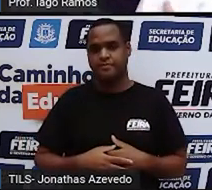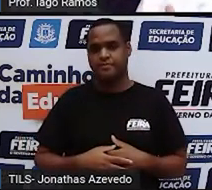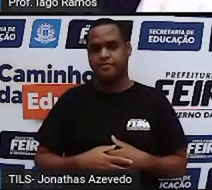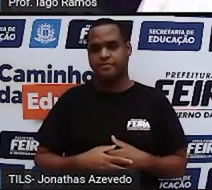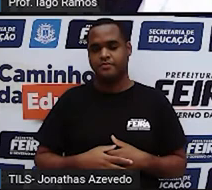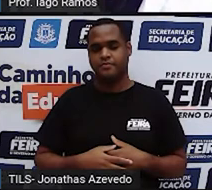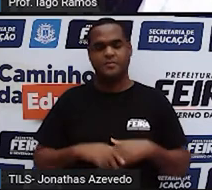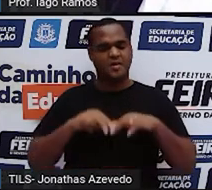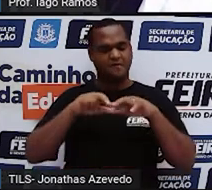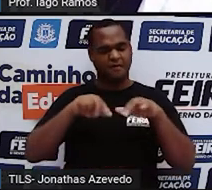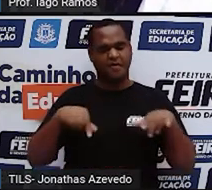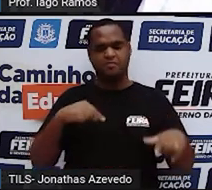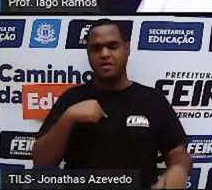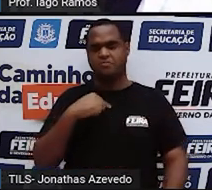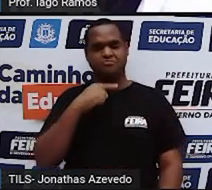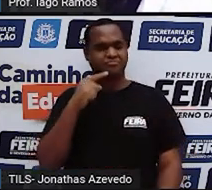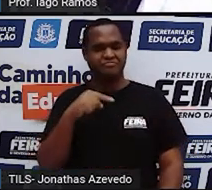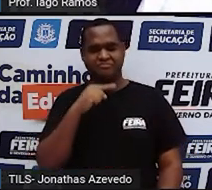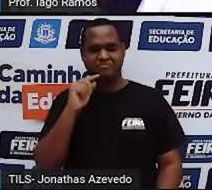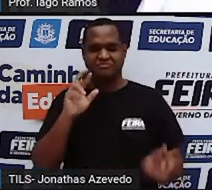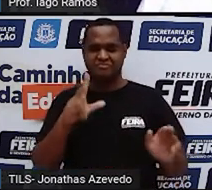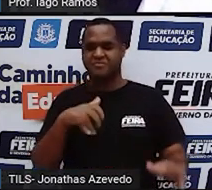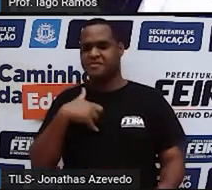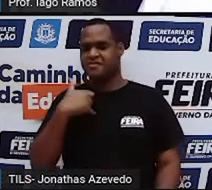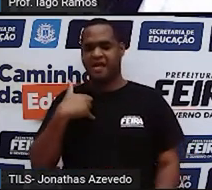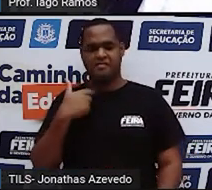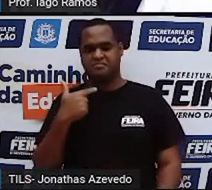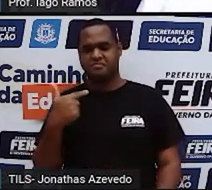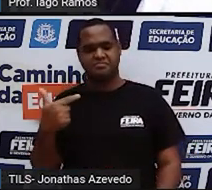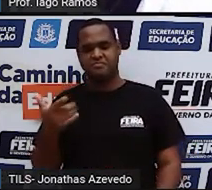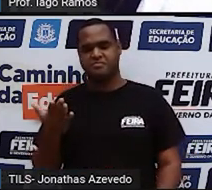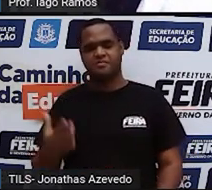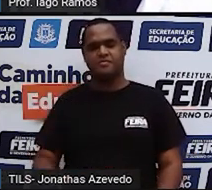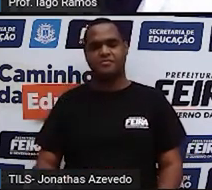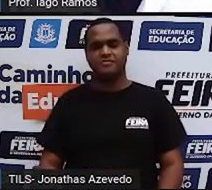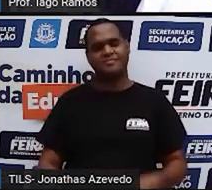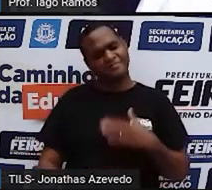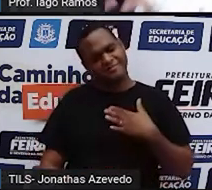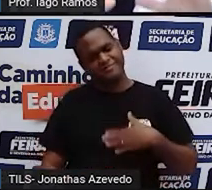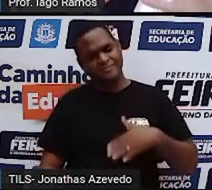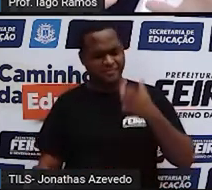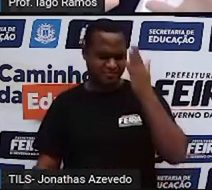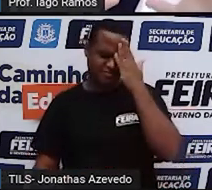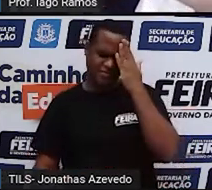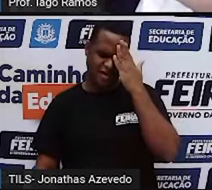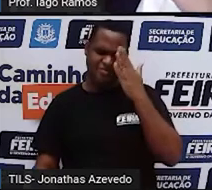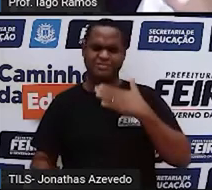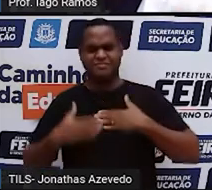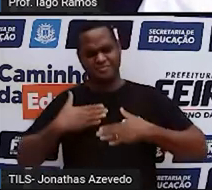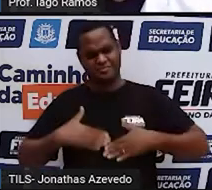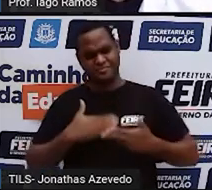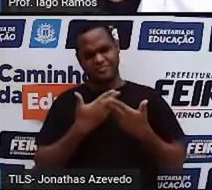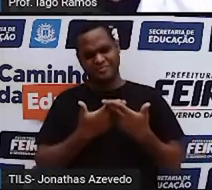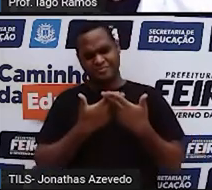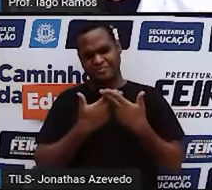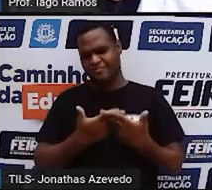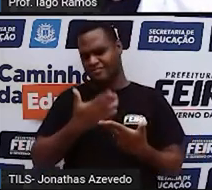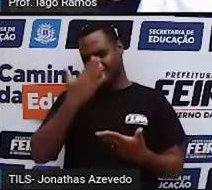resultados que estão saindo aqui, tem nada a ver com a minha idade. Eu sei. Aguarde, confie.